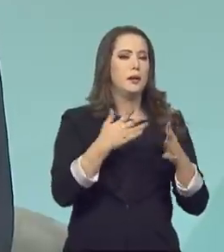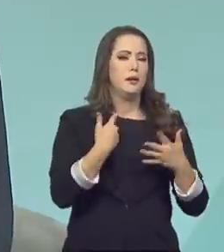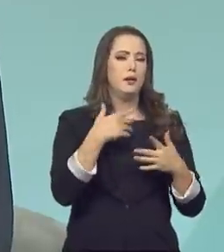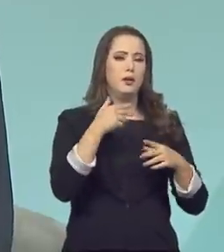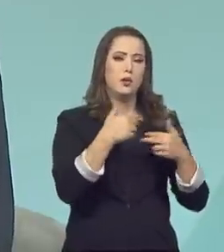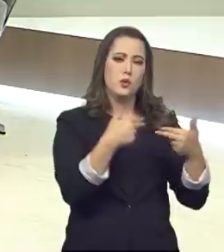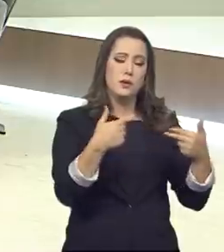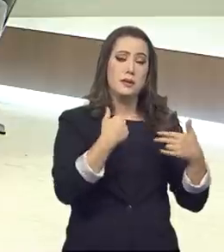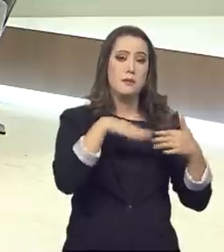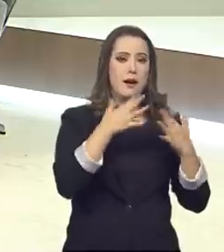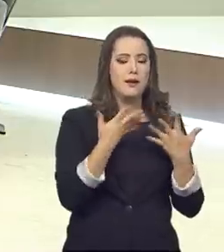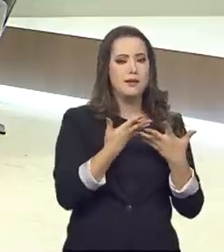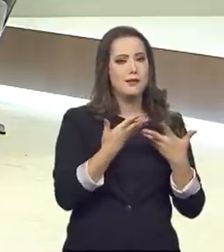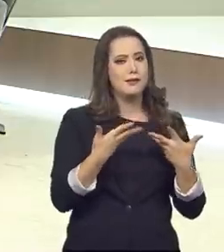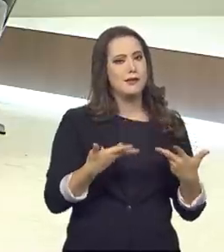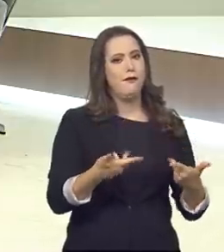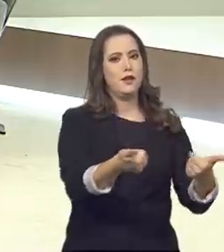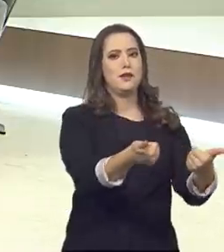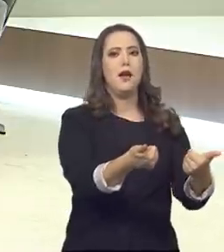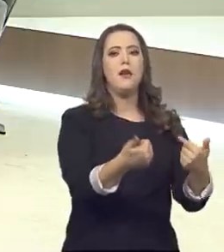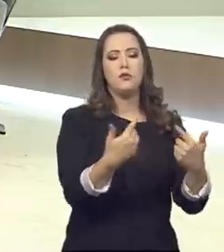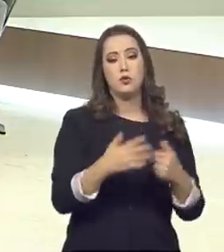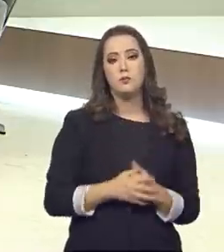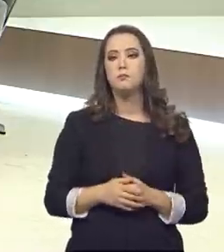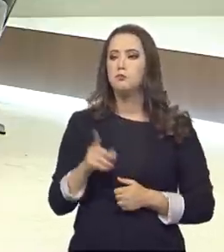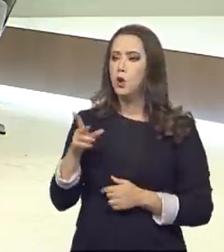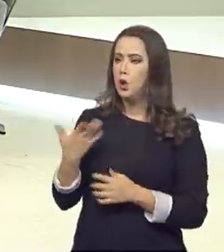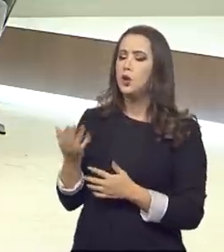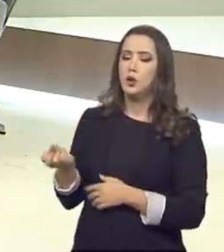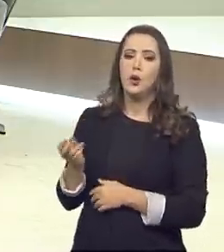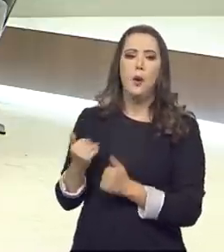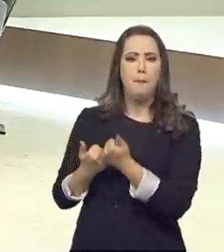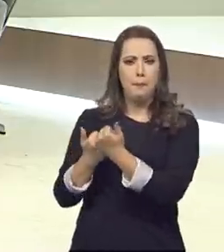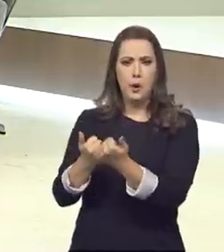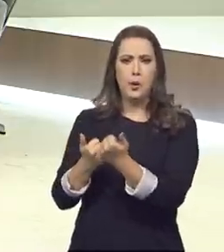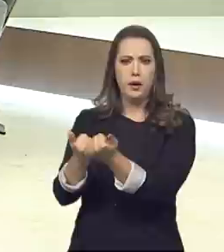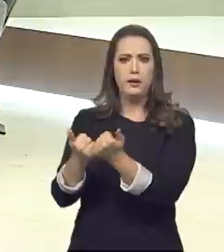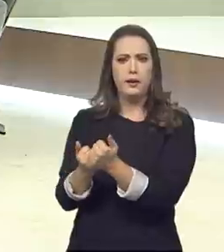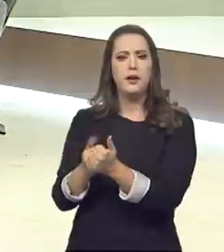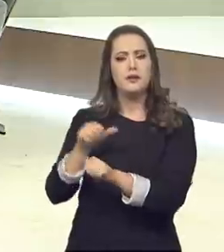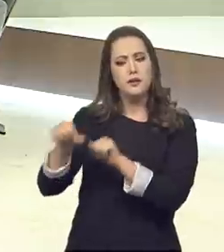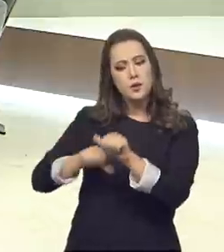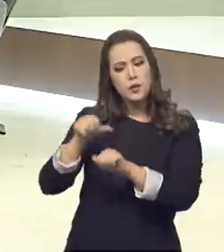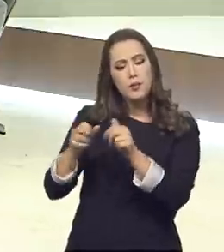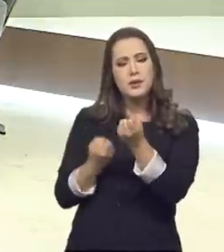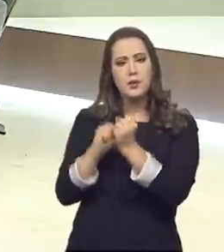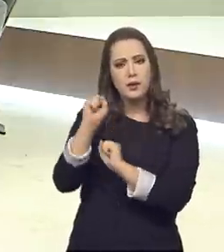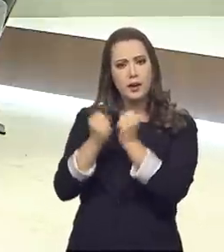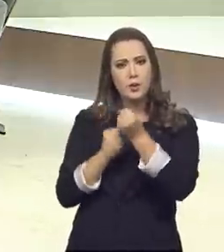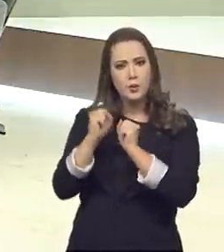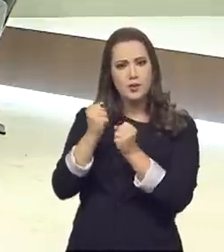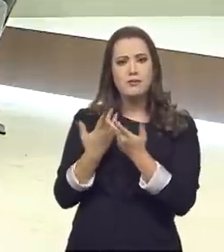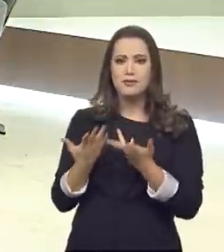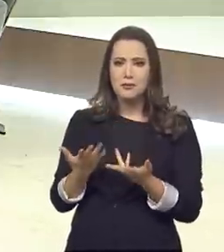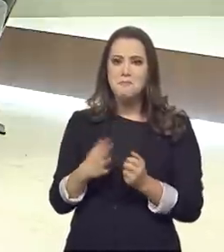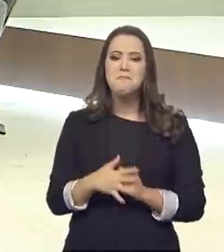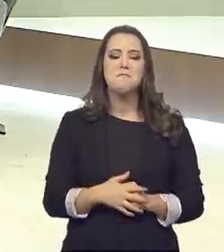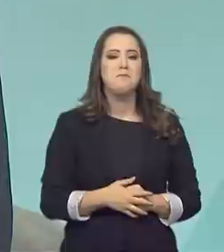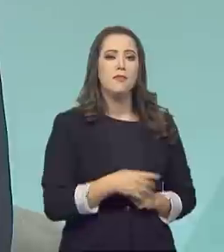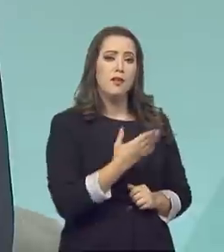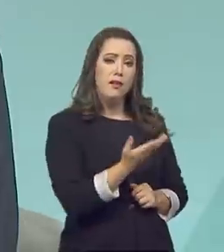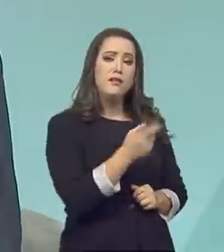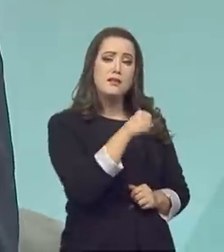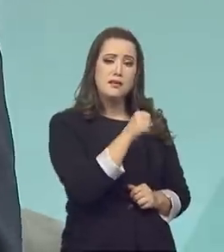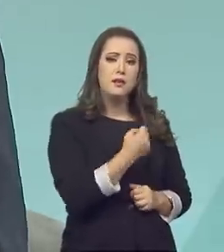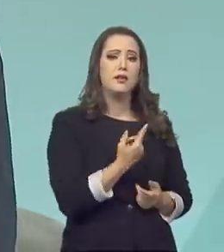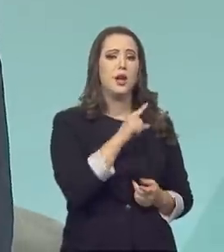eficiente. Ou seja, acaba também contribuindo para a própria modernização da indústria no país. Esse é um grande mote do Inmetro.